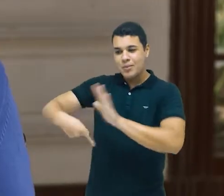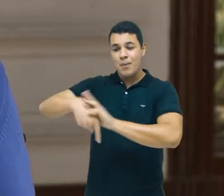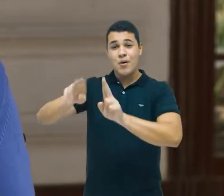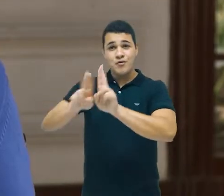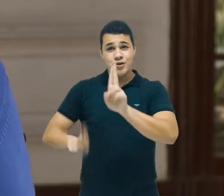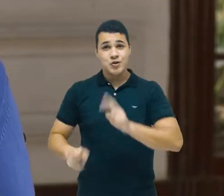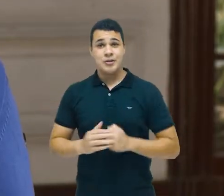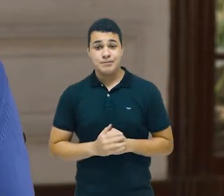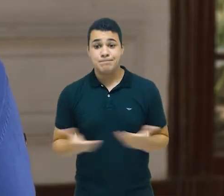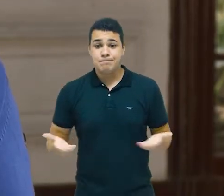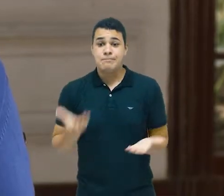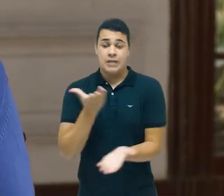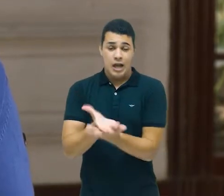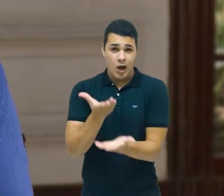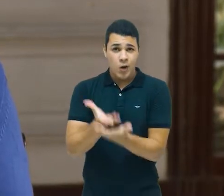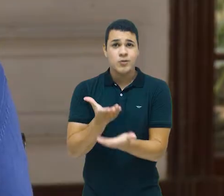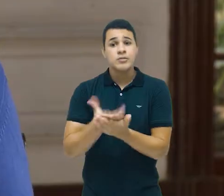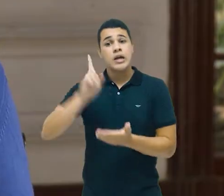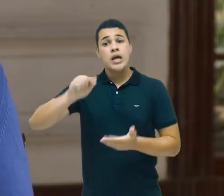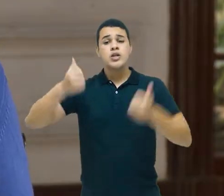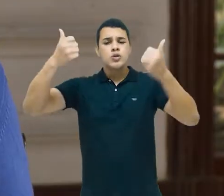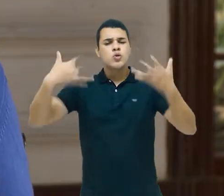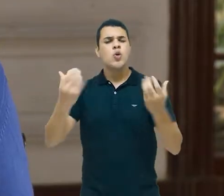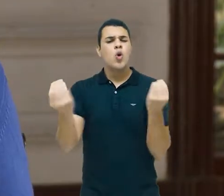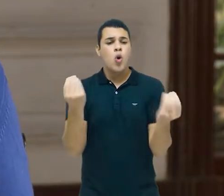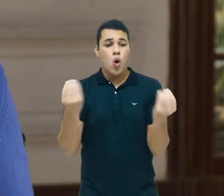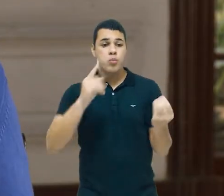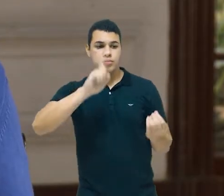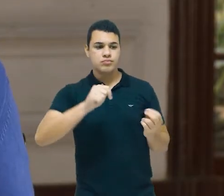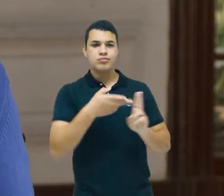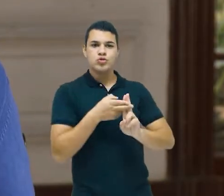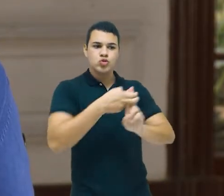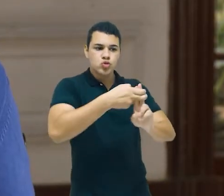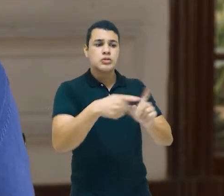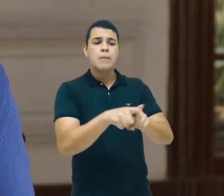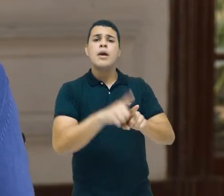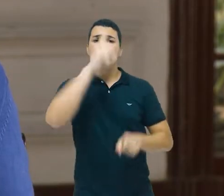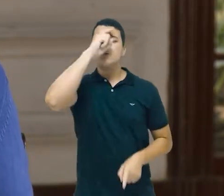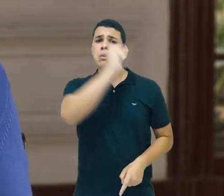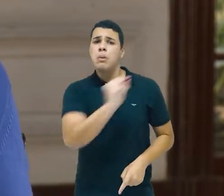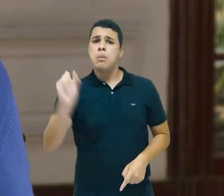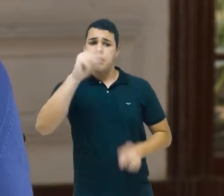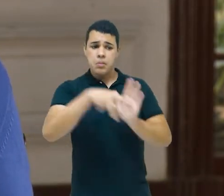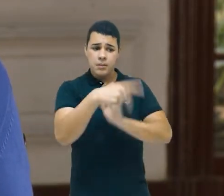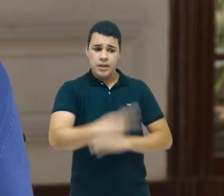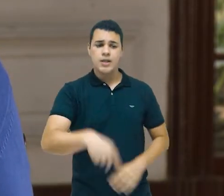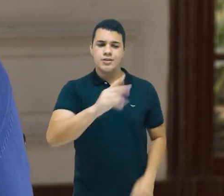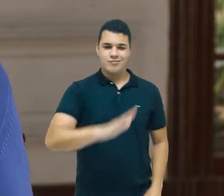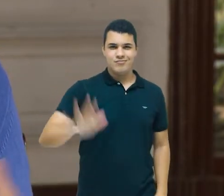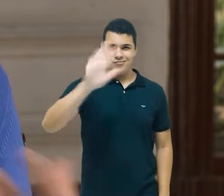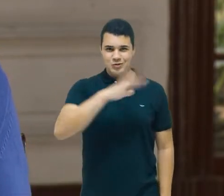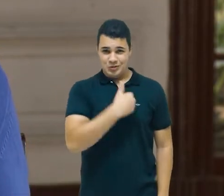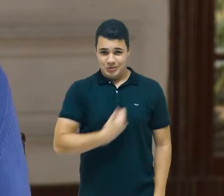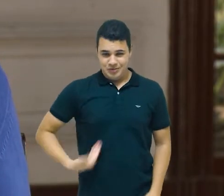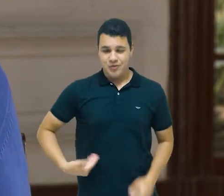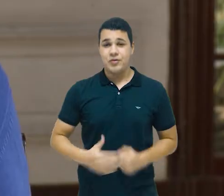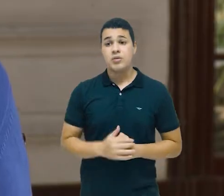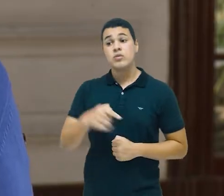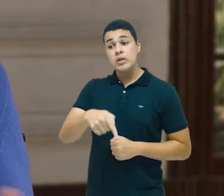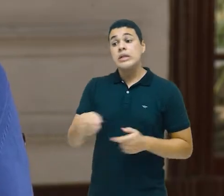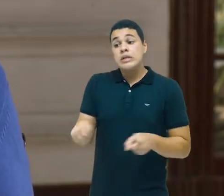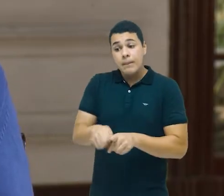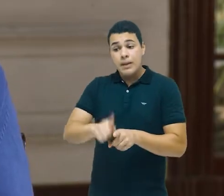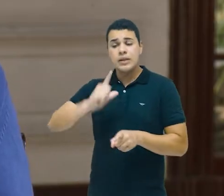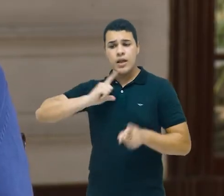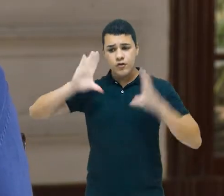vou, a nossa aula de hoje é sobre sistema de saúde no Brasil. E na realidade, no sistema de saúde no Brasil, com enfoque